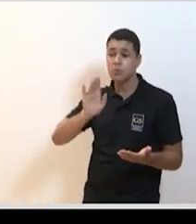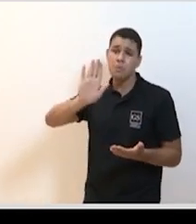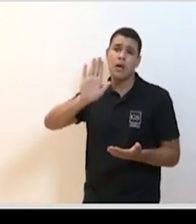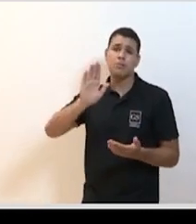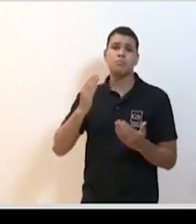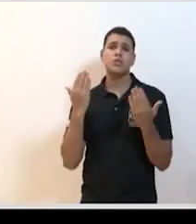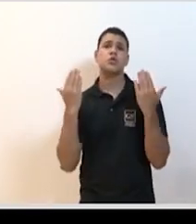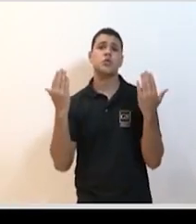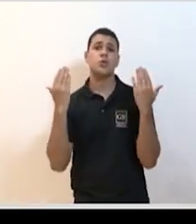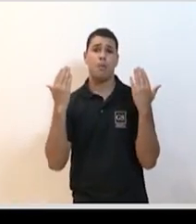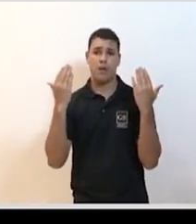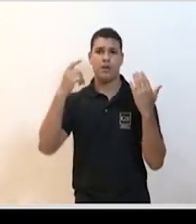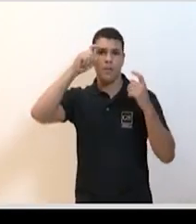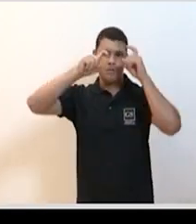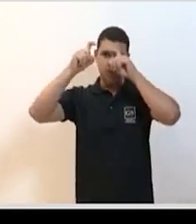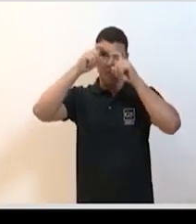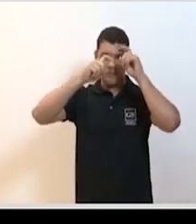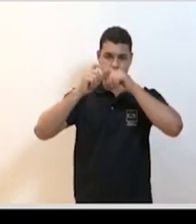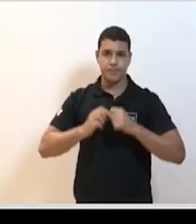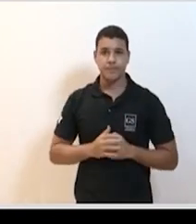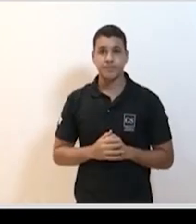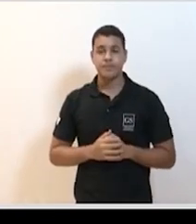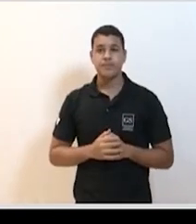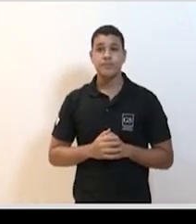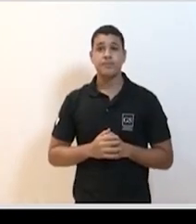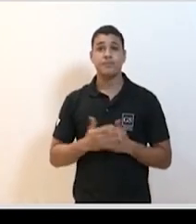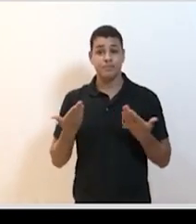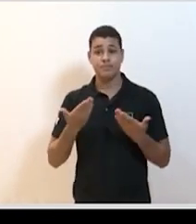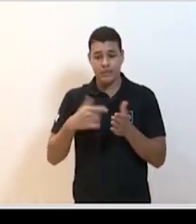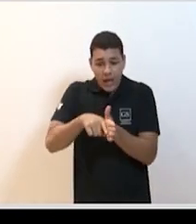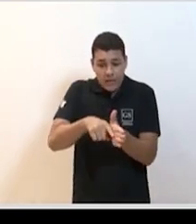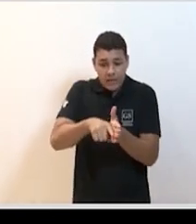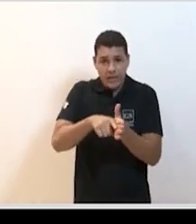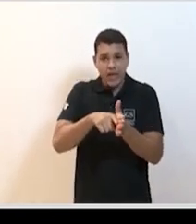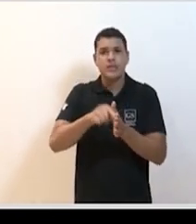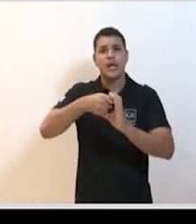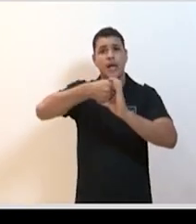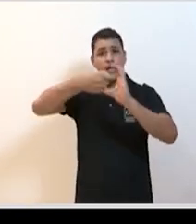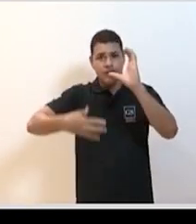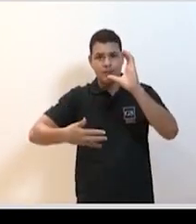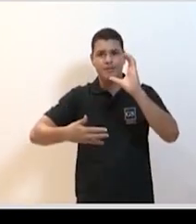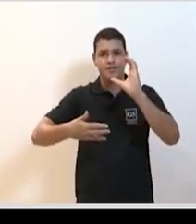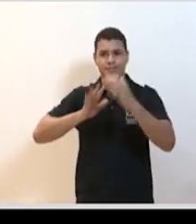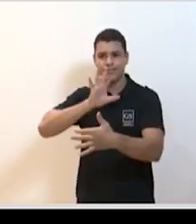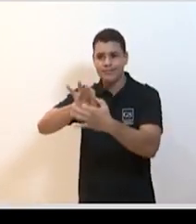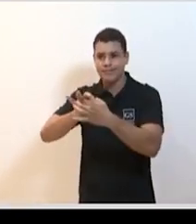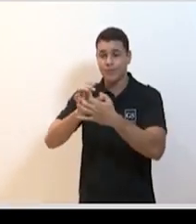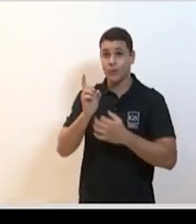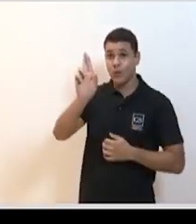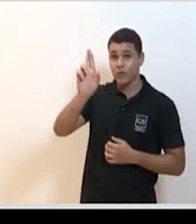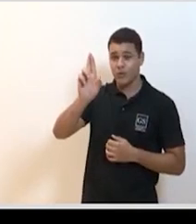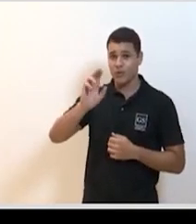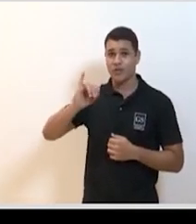passar o próximo, por favor. Então, a gente vê aqui, quando a gente analisa as características nessa publicação do JAMA, de fevereiro